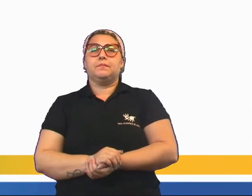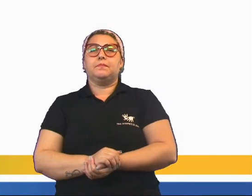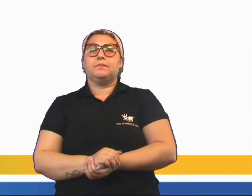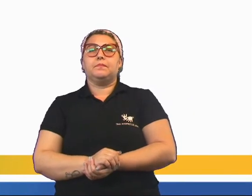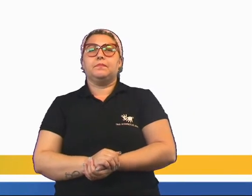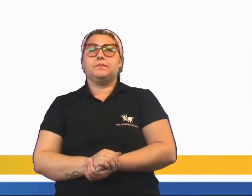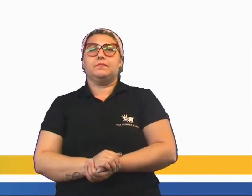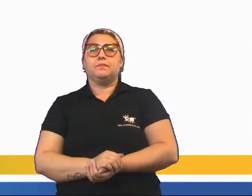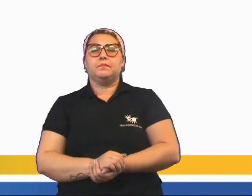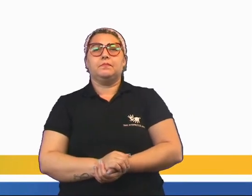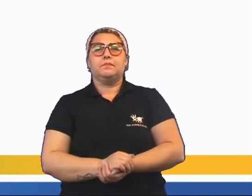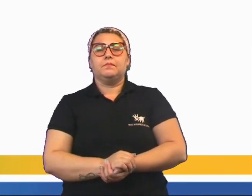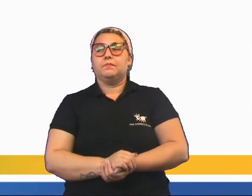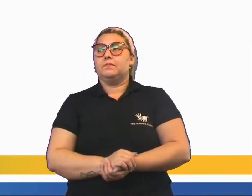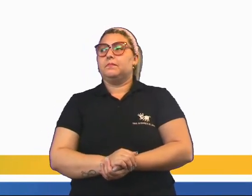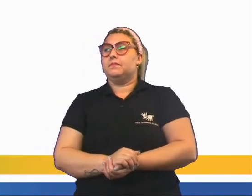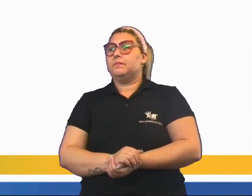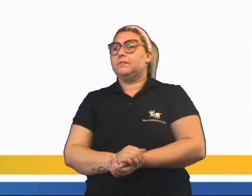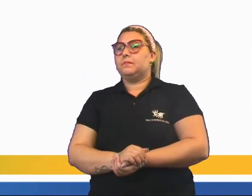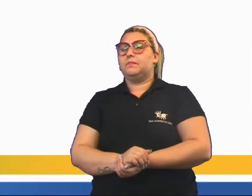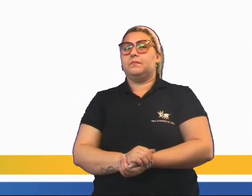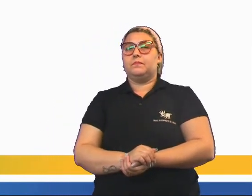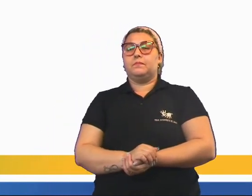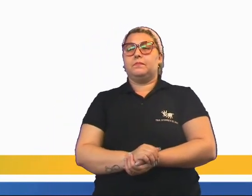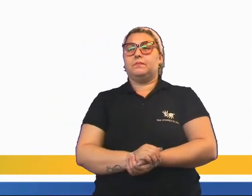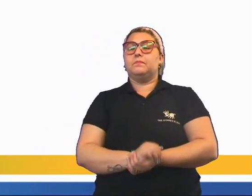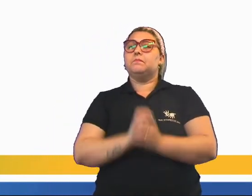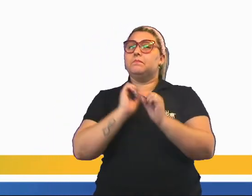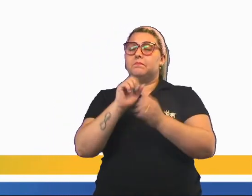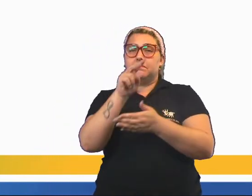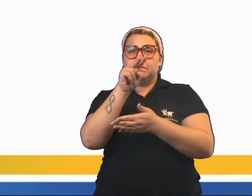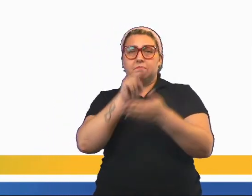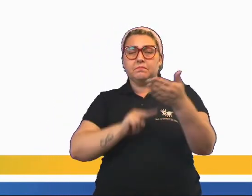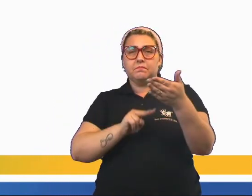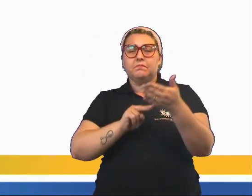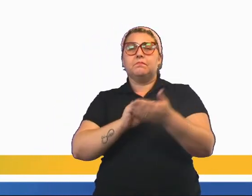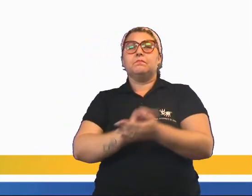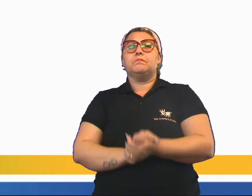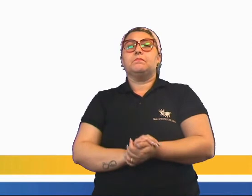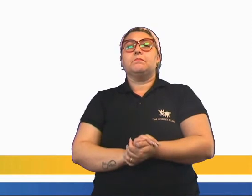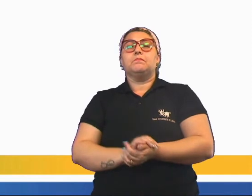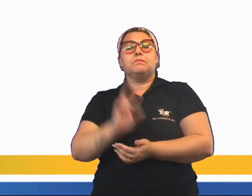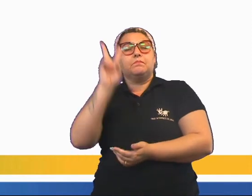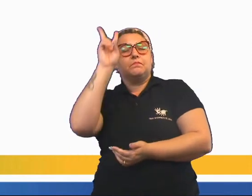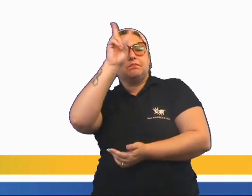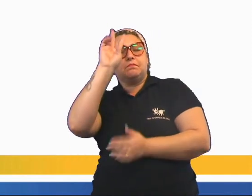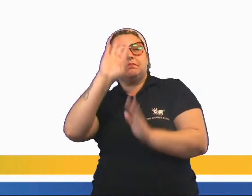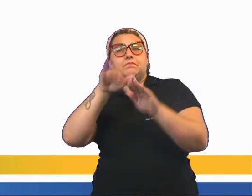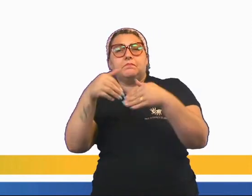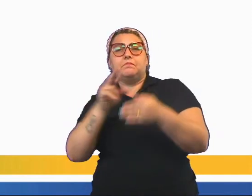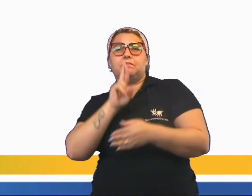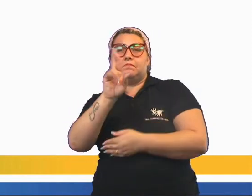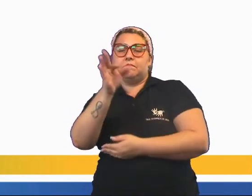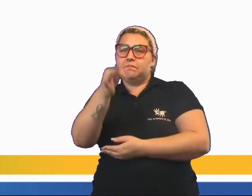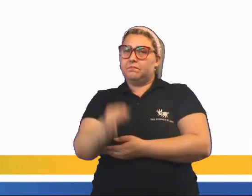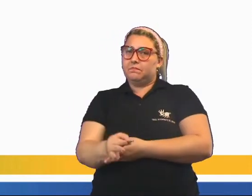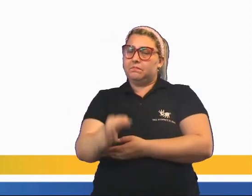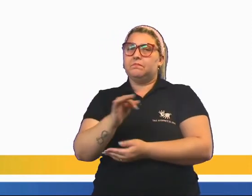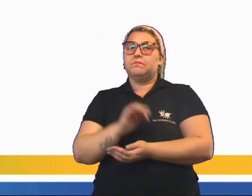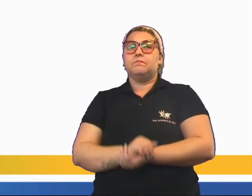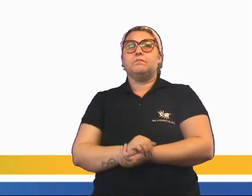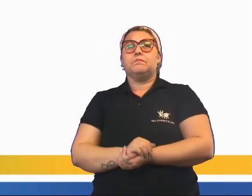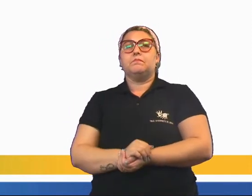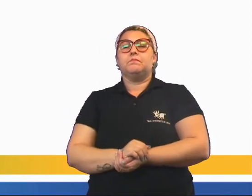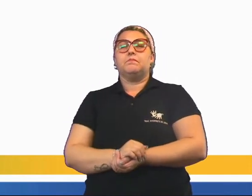de vida e a definição religiosa de vida. Então, você pode ler e recordar qual é a definição